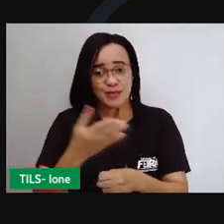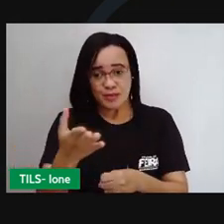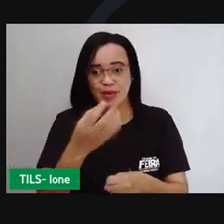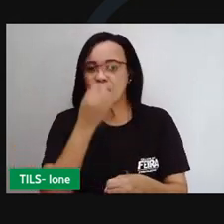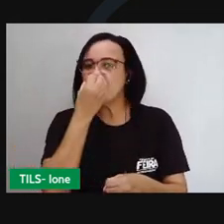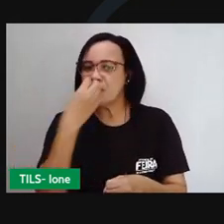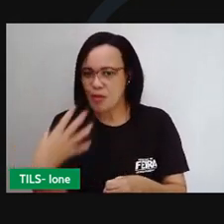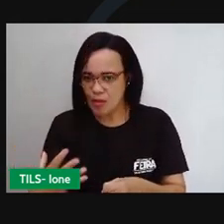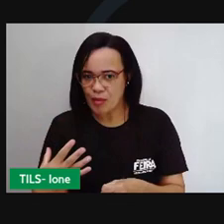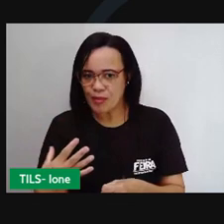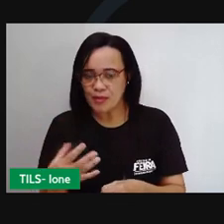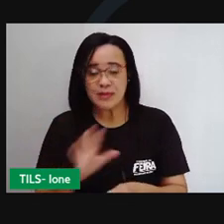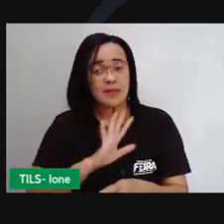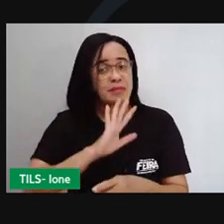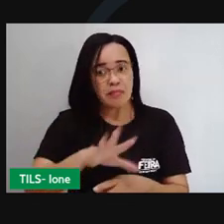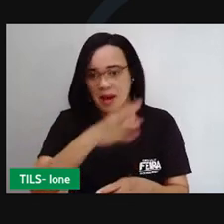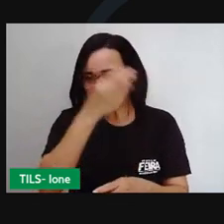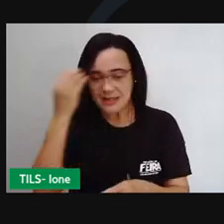capítulo dessa história.